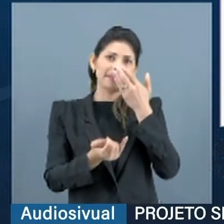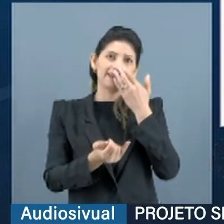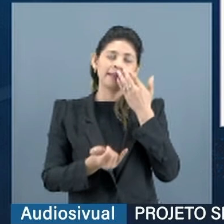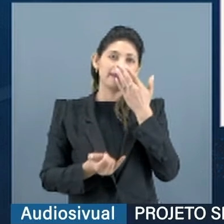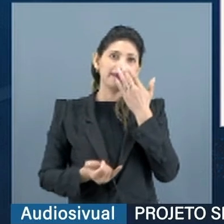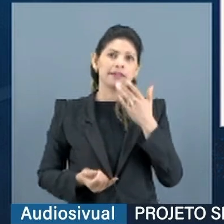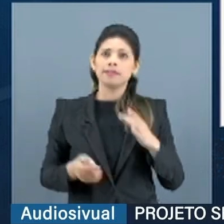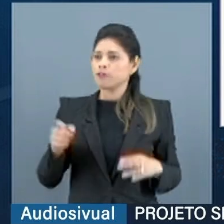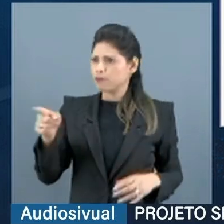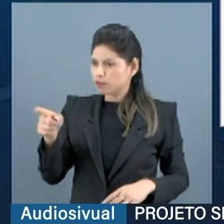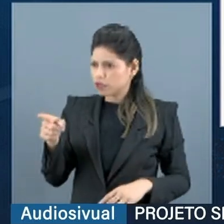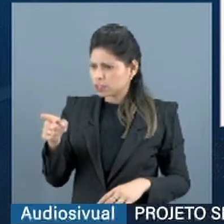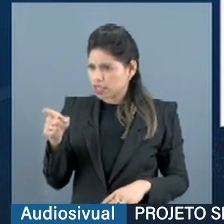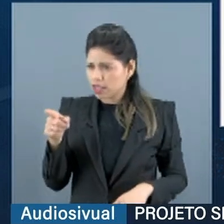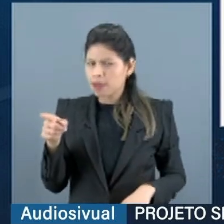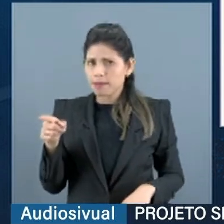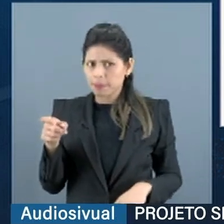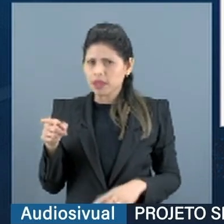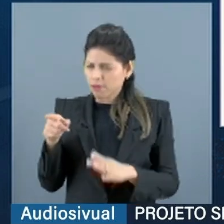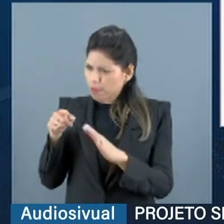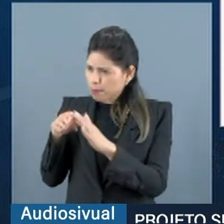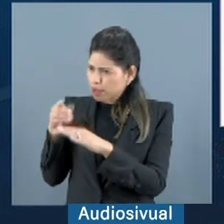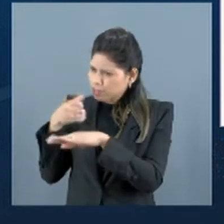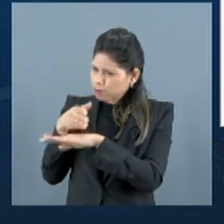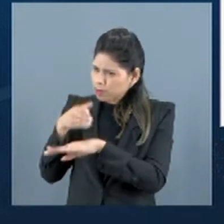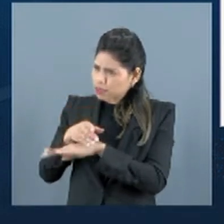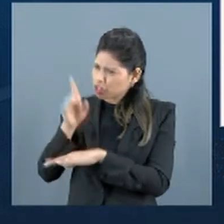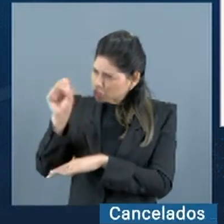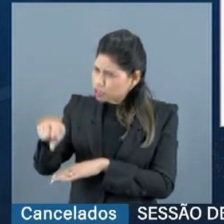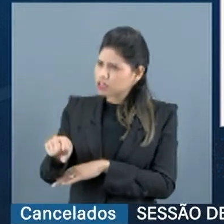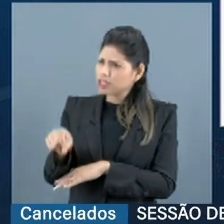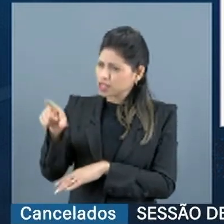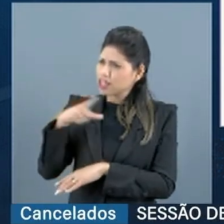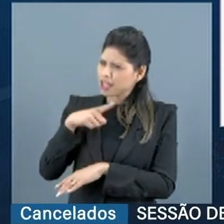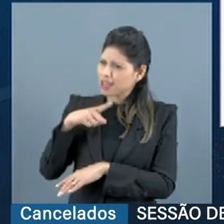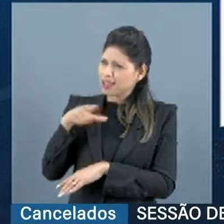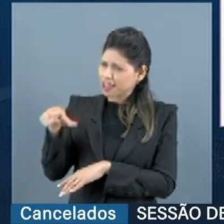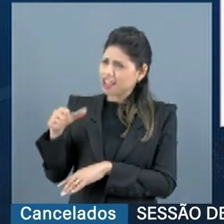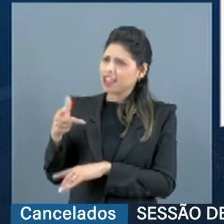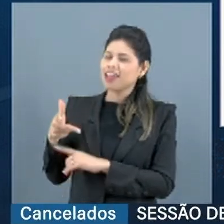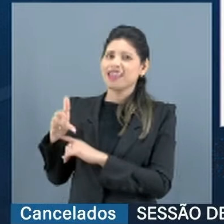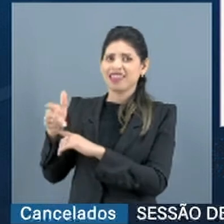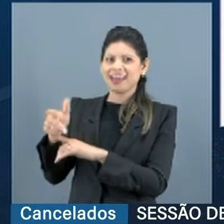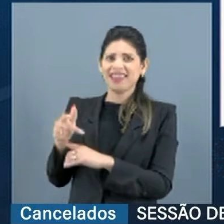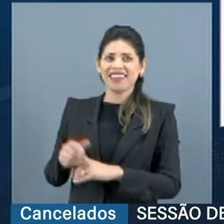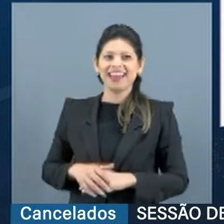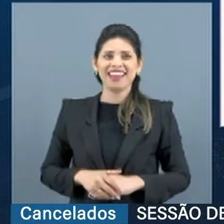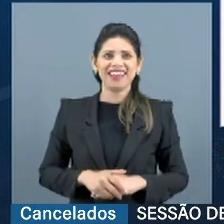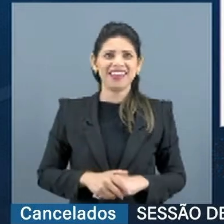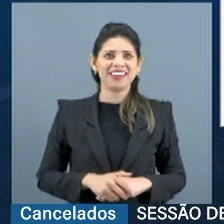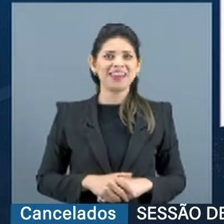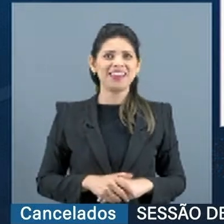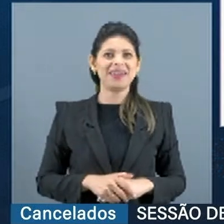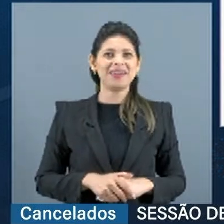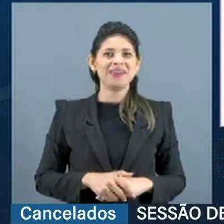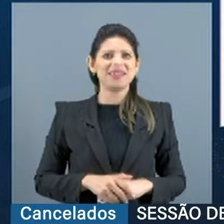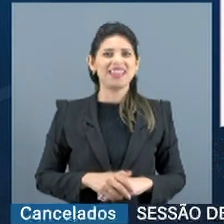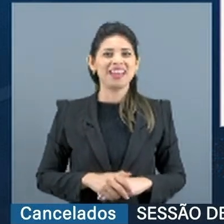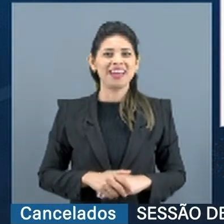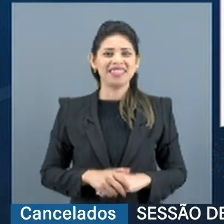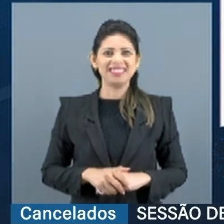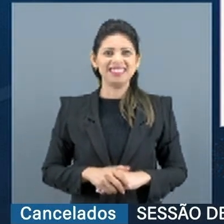Você estava, o Elton, no dia 5? Ele estava, tem um vídeo ali que, na verdade, a até mostrou. No dia 8 de dezembro,